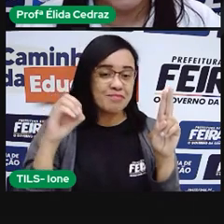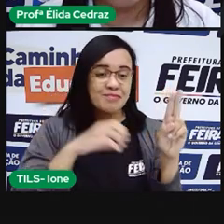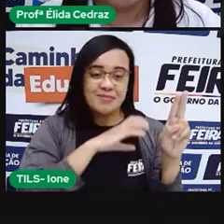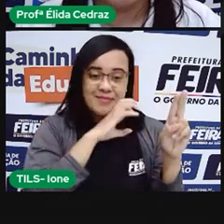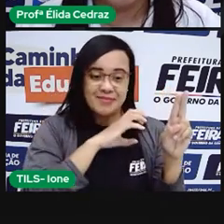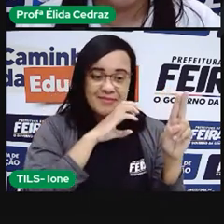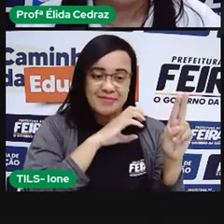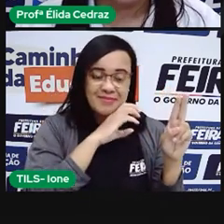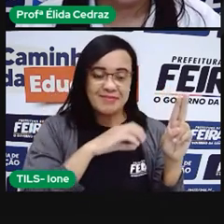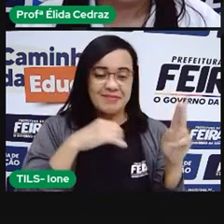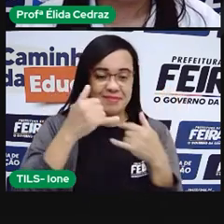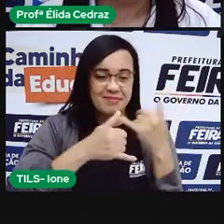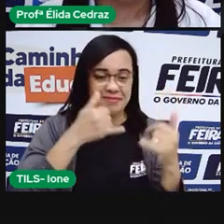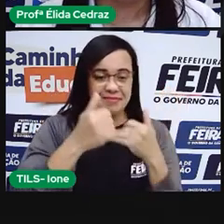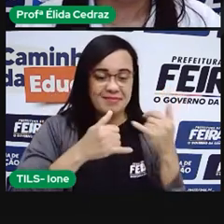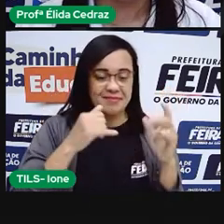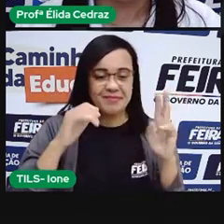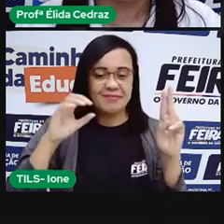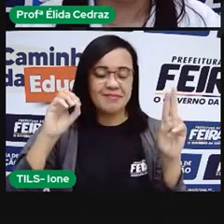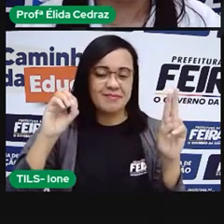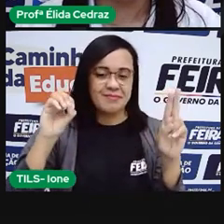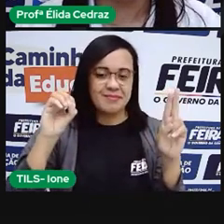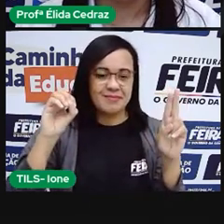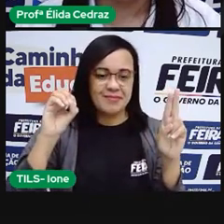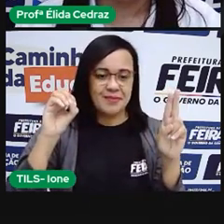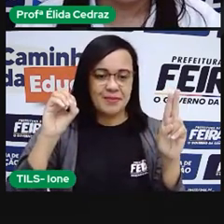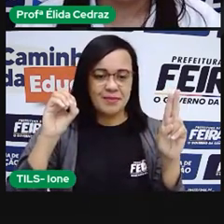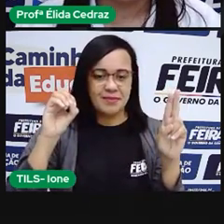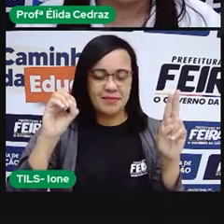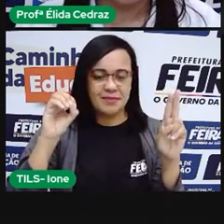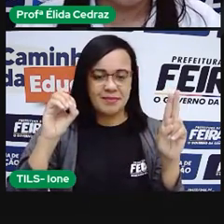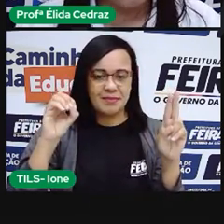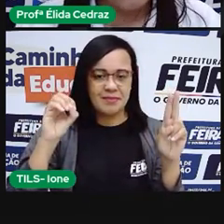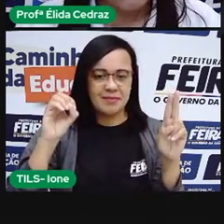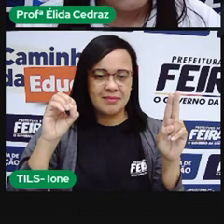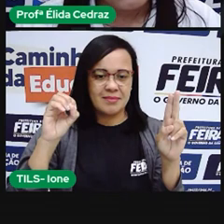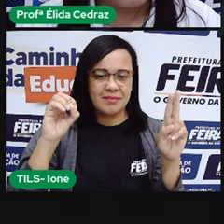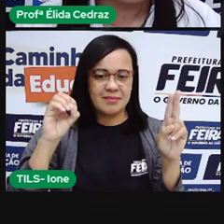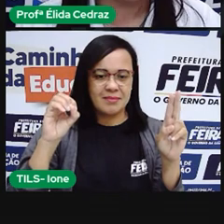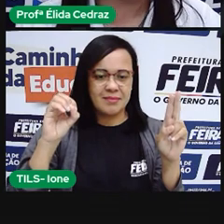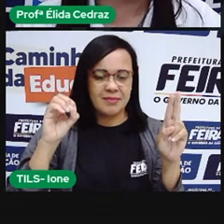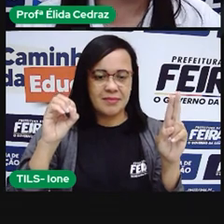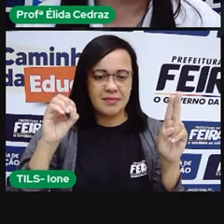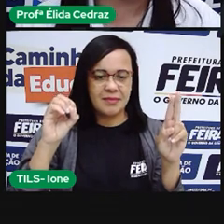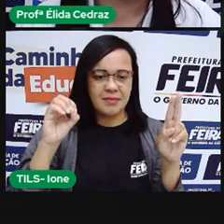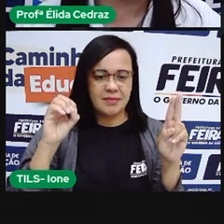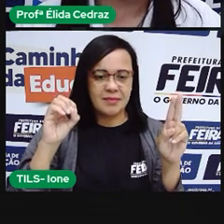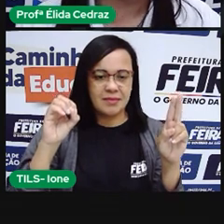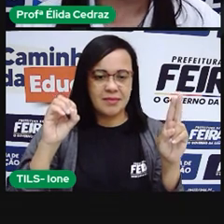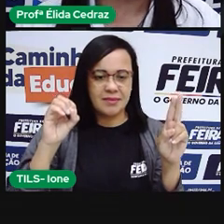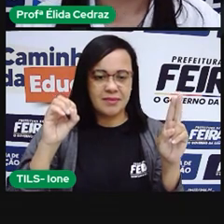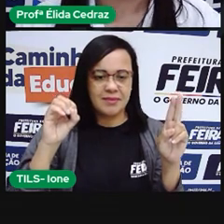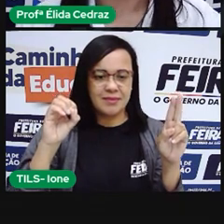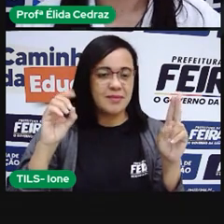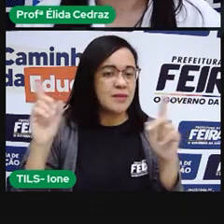desenho. Vamos lá. Esquilo. Esquilo ou esquilo?